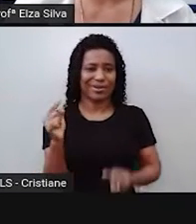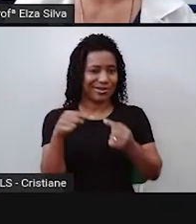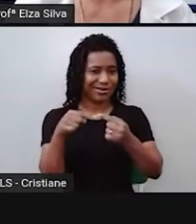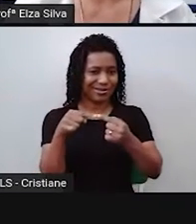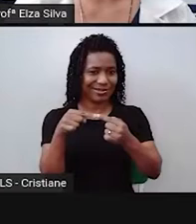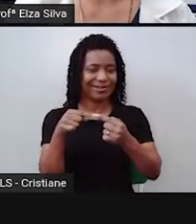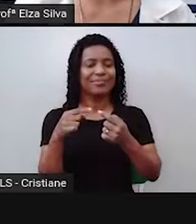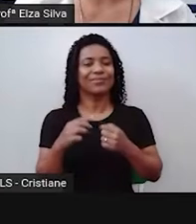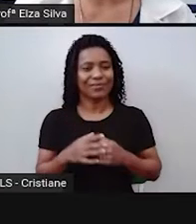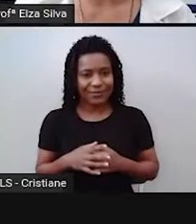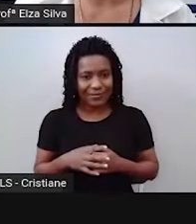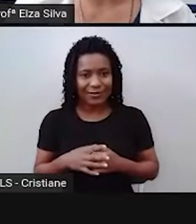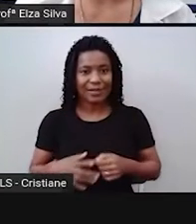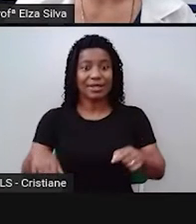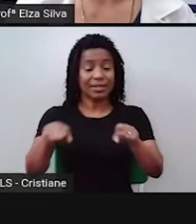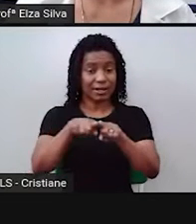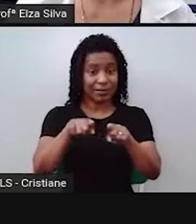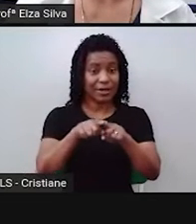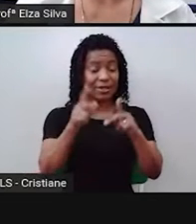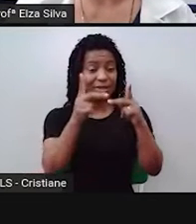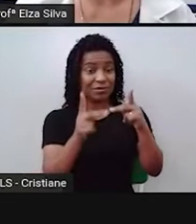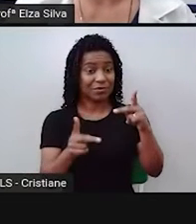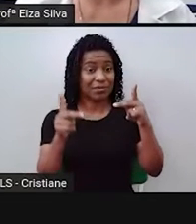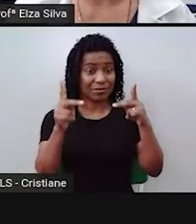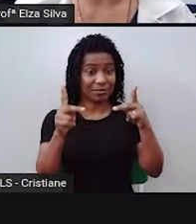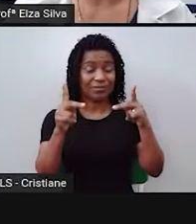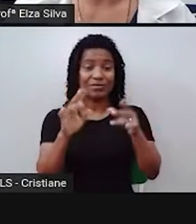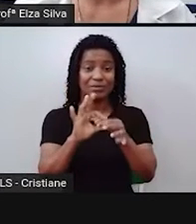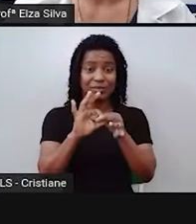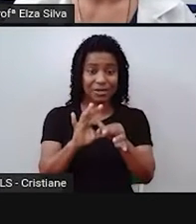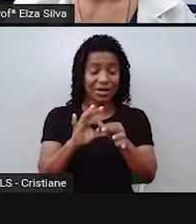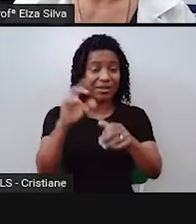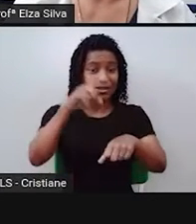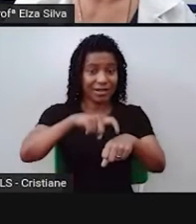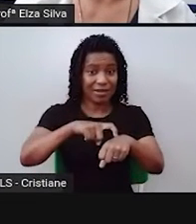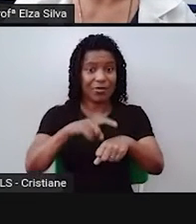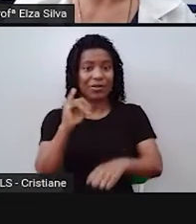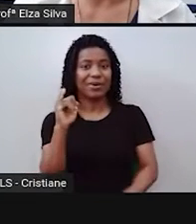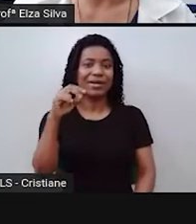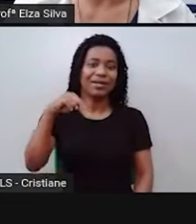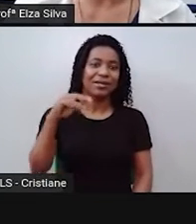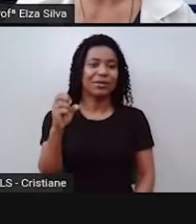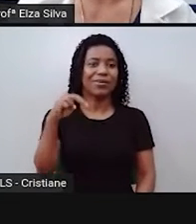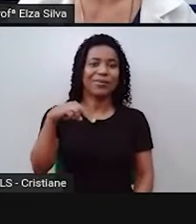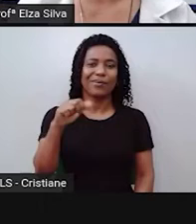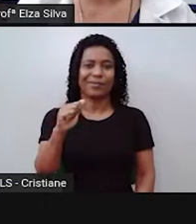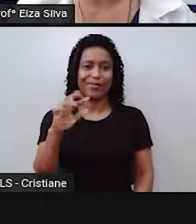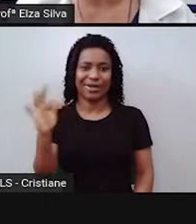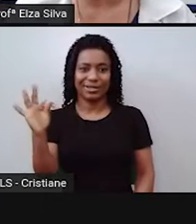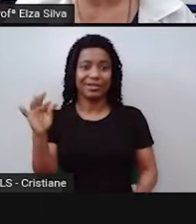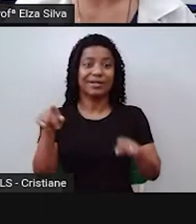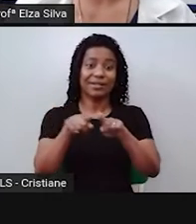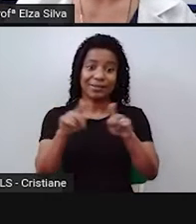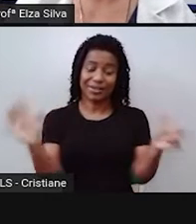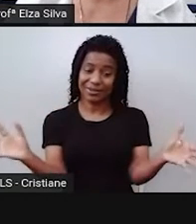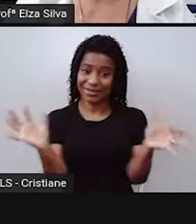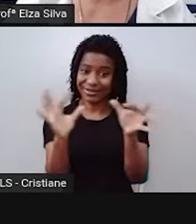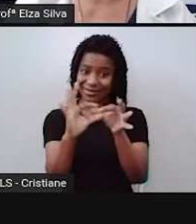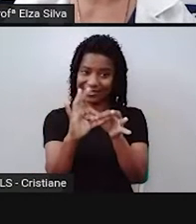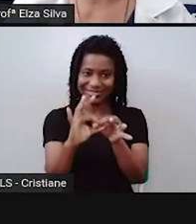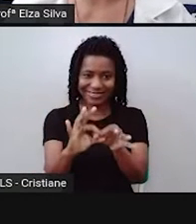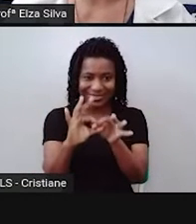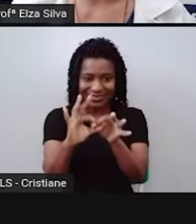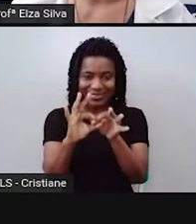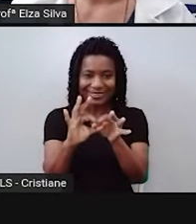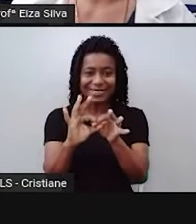retomar as preposições de tempo, in, on, at. E os conectores, que será uma novidade na nossa